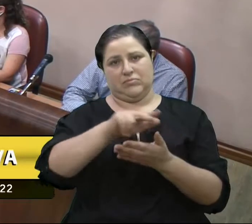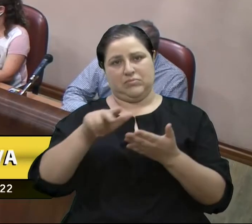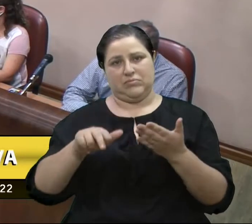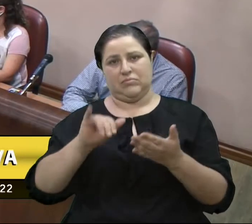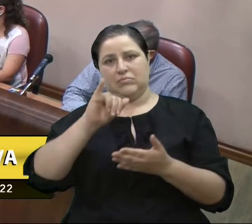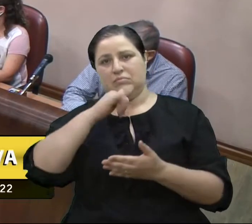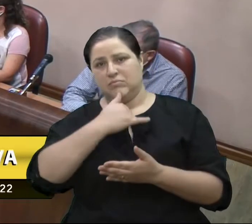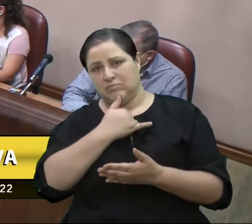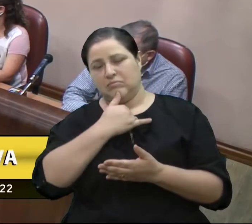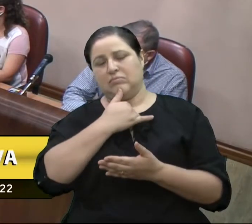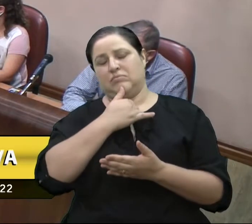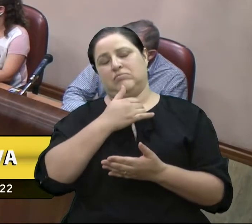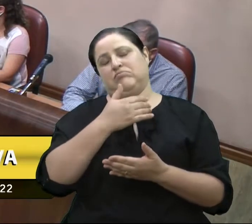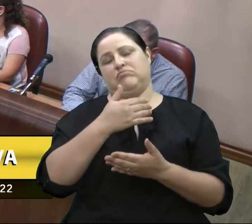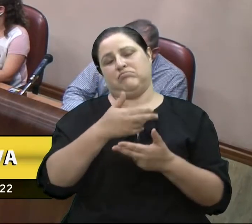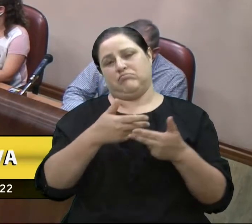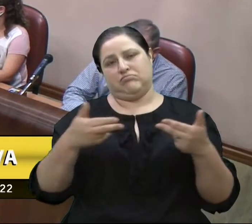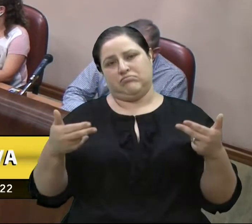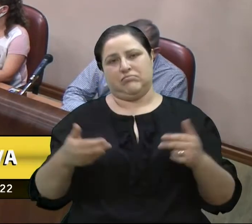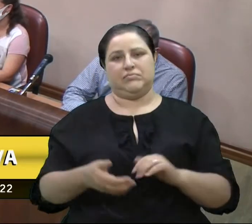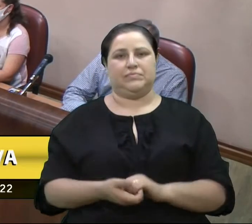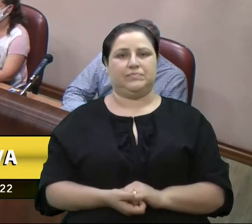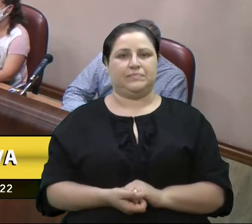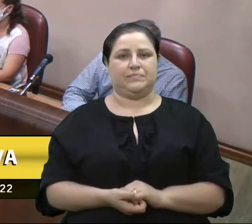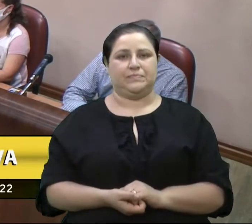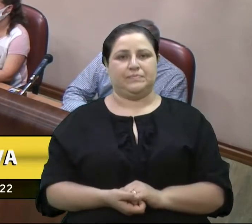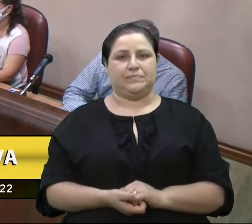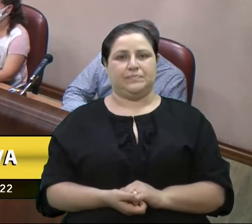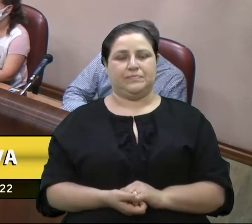Peço a palavra. Peço a palavra. Peço a palavra.